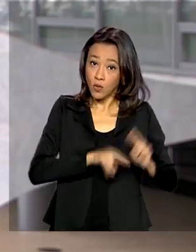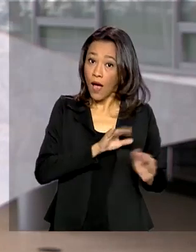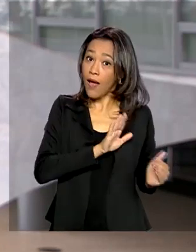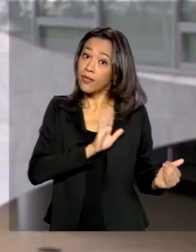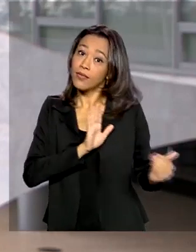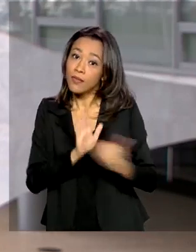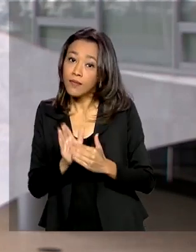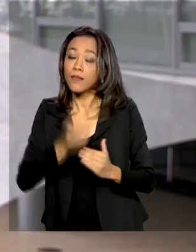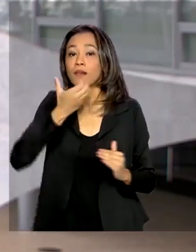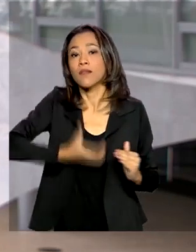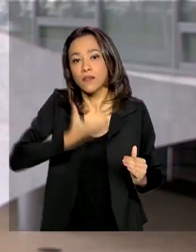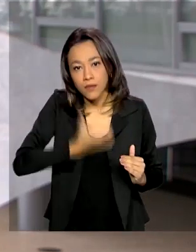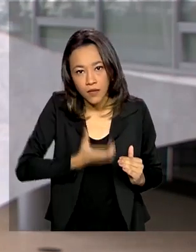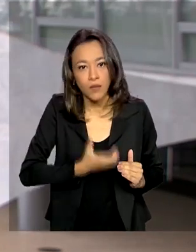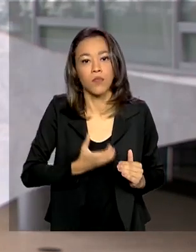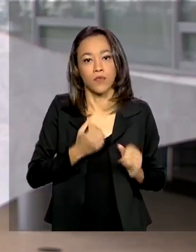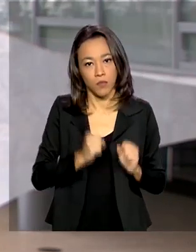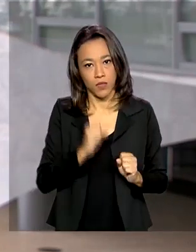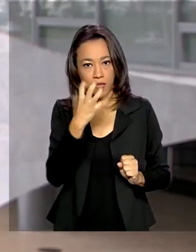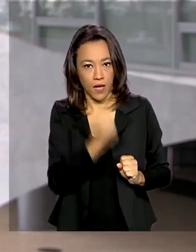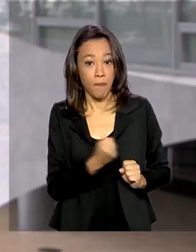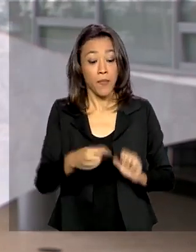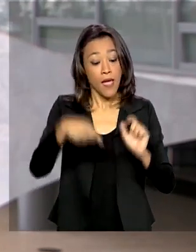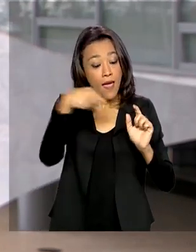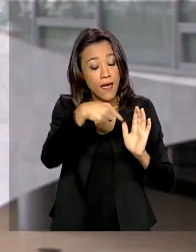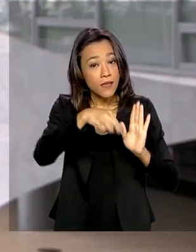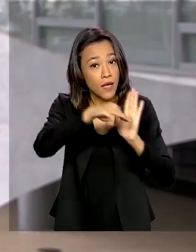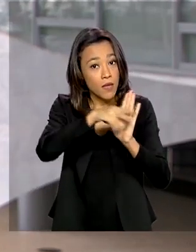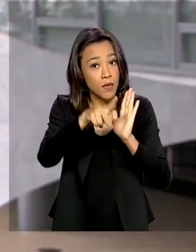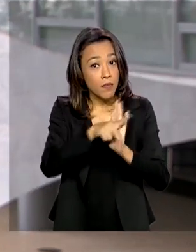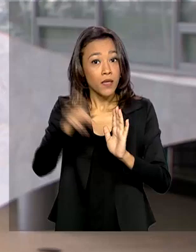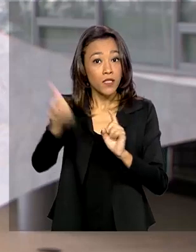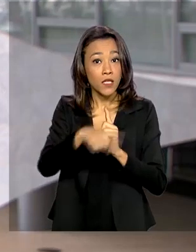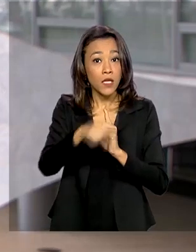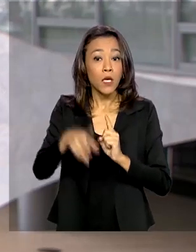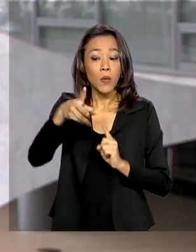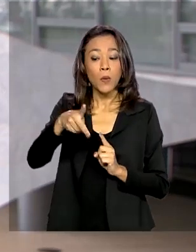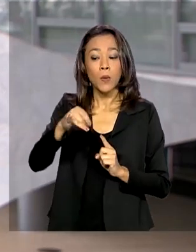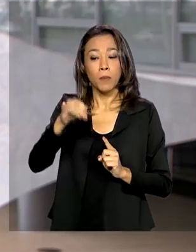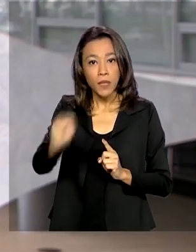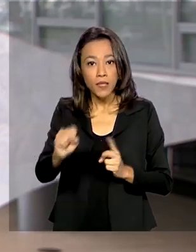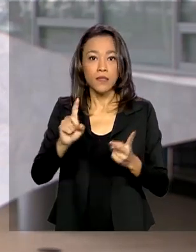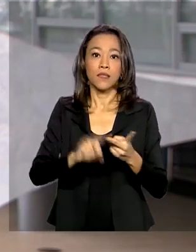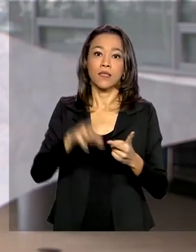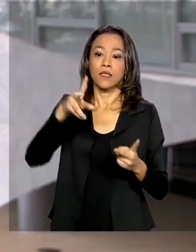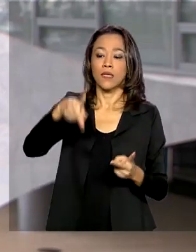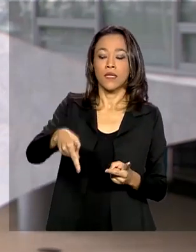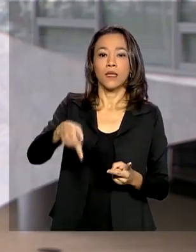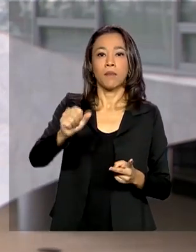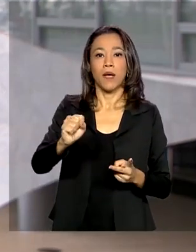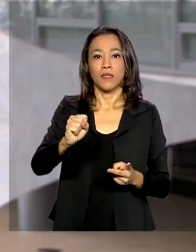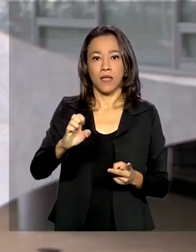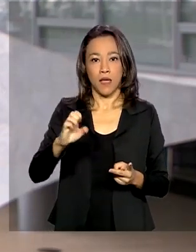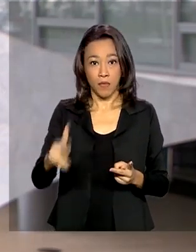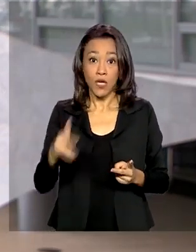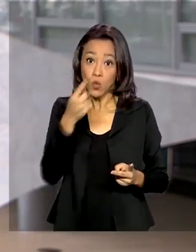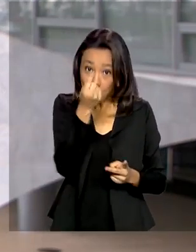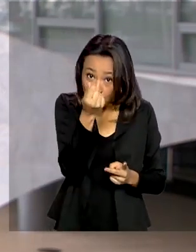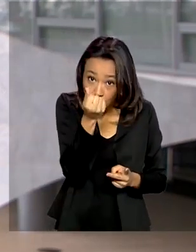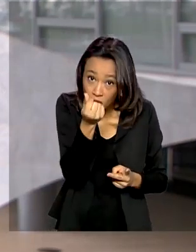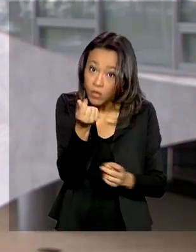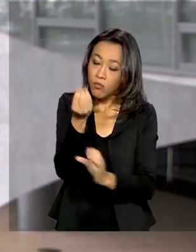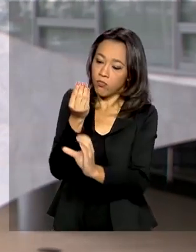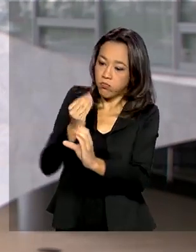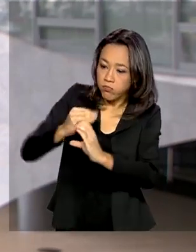A medida provisória também extingue o PIS-PASEP e o dinheiro desse fundo passa a reforçar o